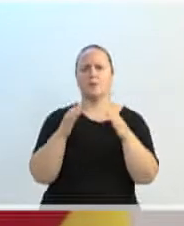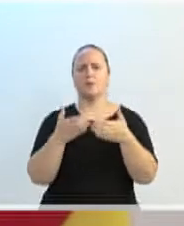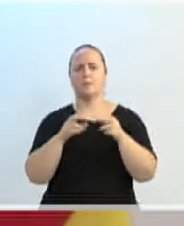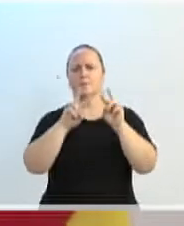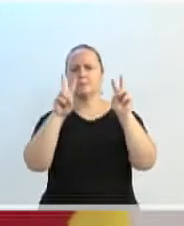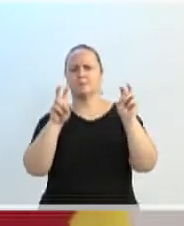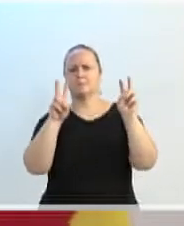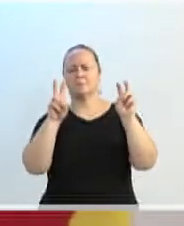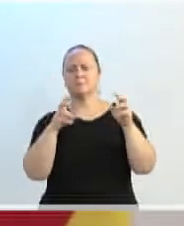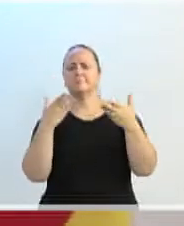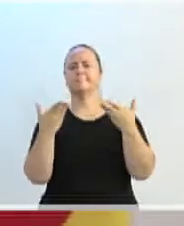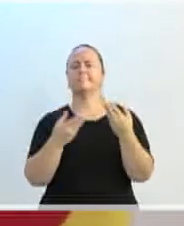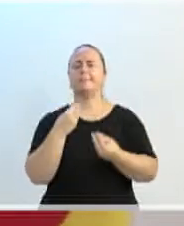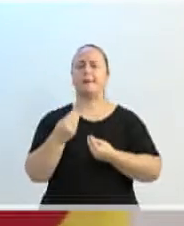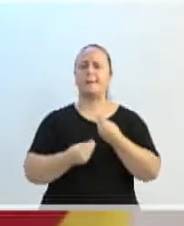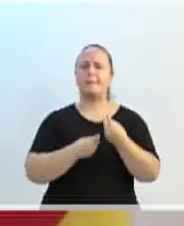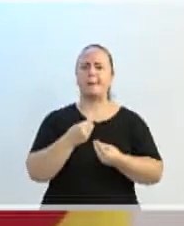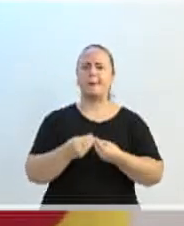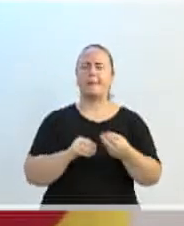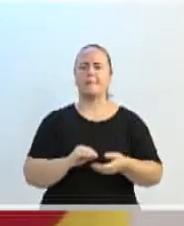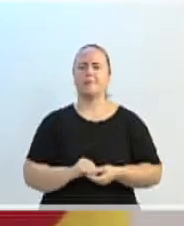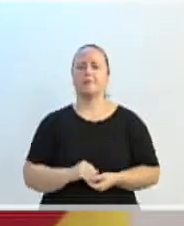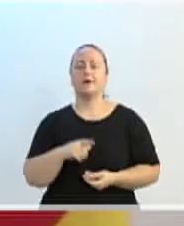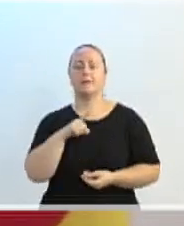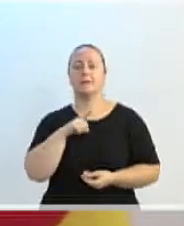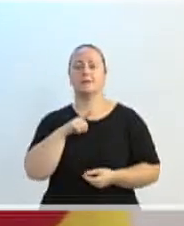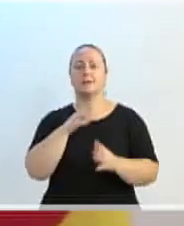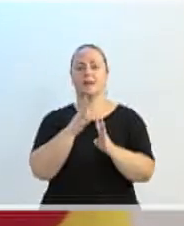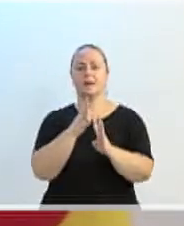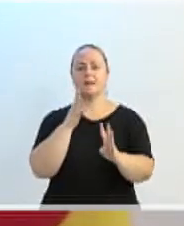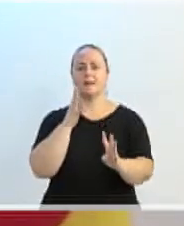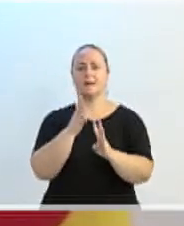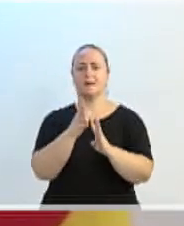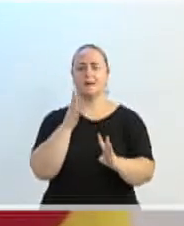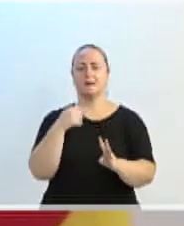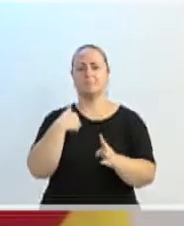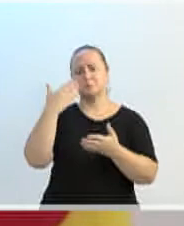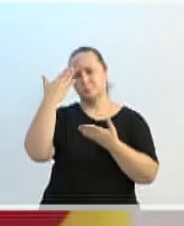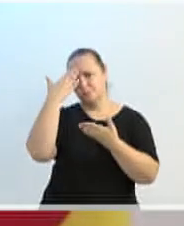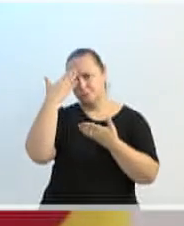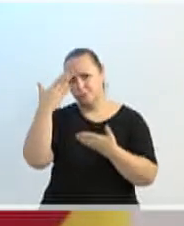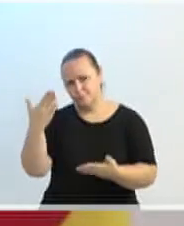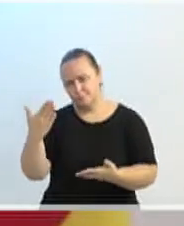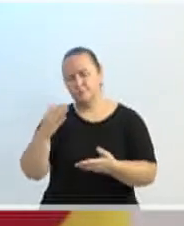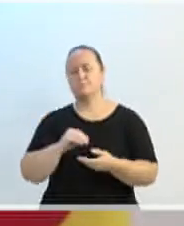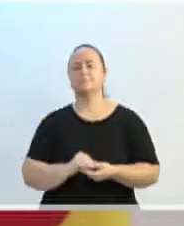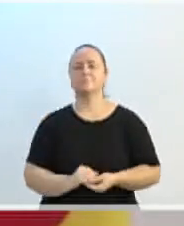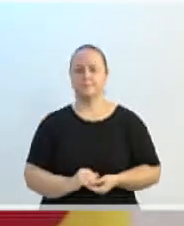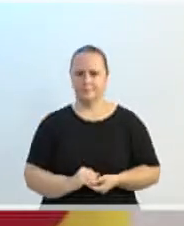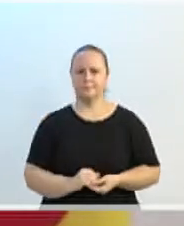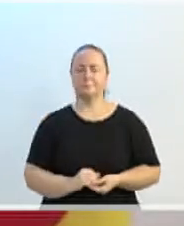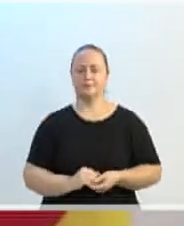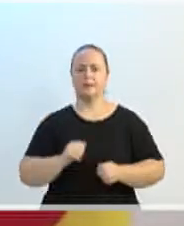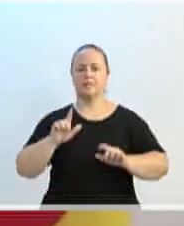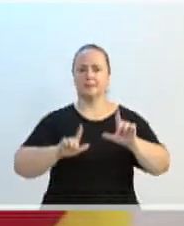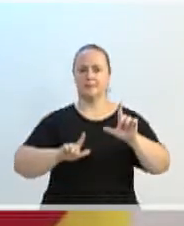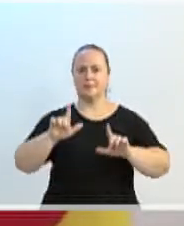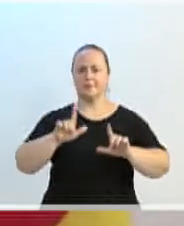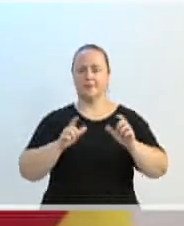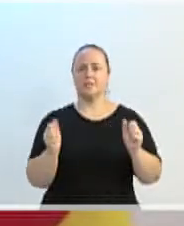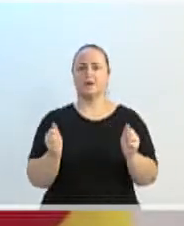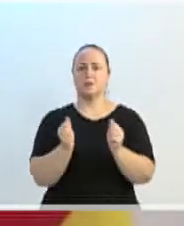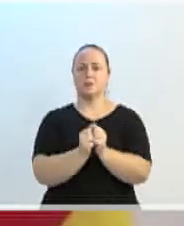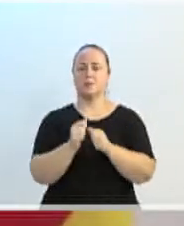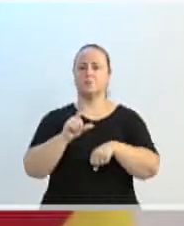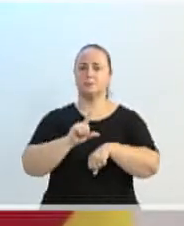relação ao acesso do Fila Única. Então eu agradeço à TV Legislativa que juntos fomos a CEMED e